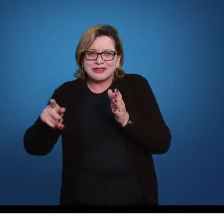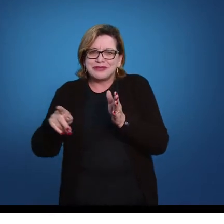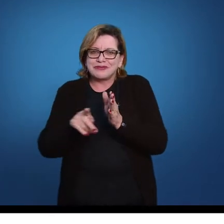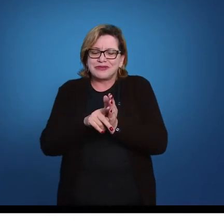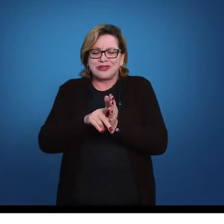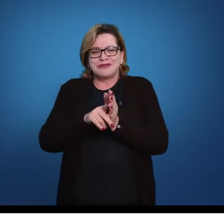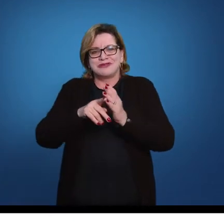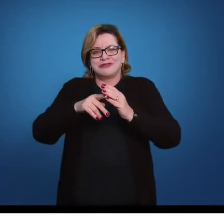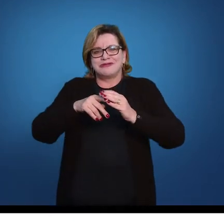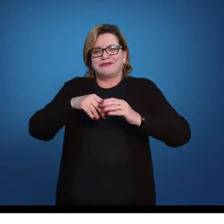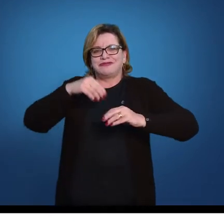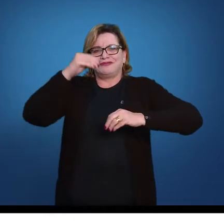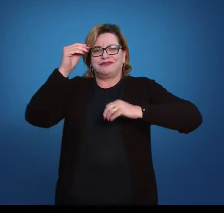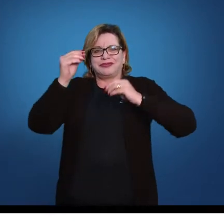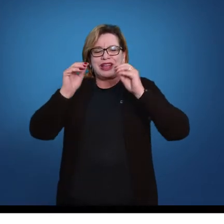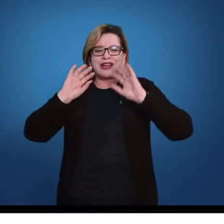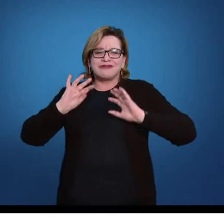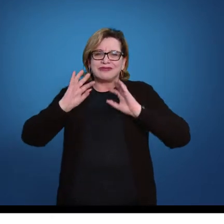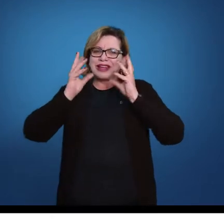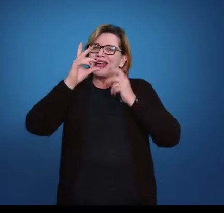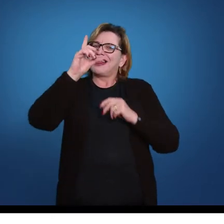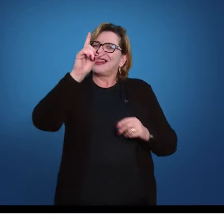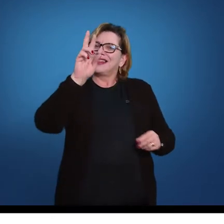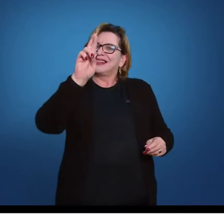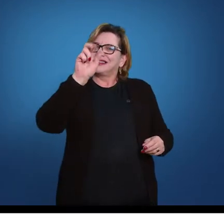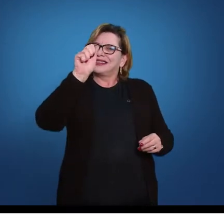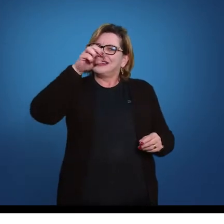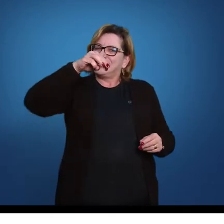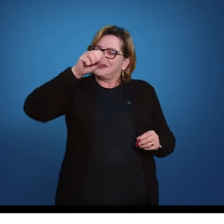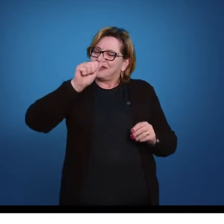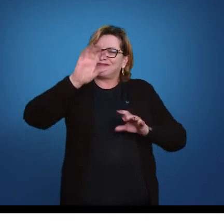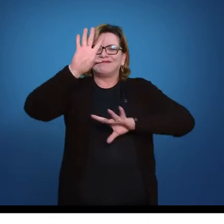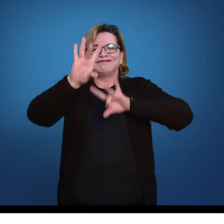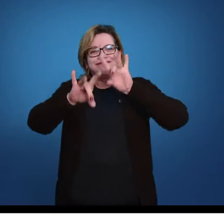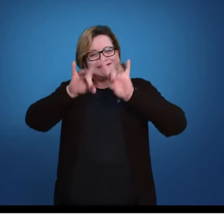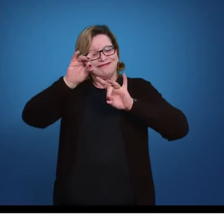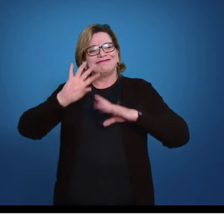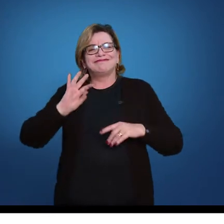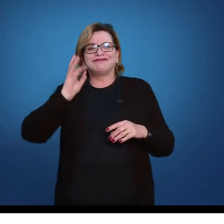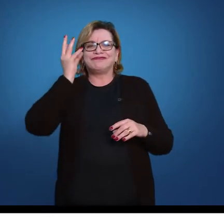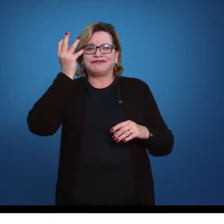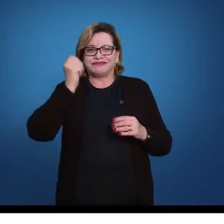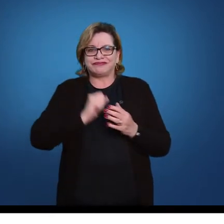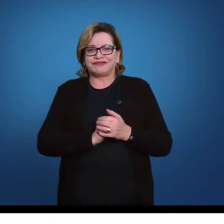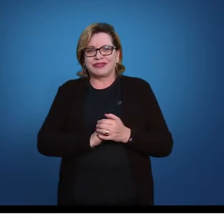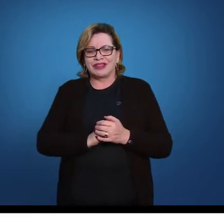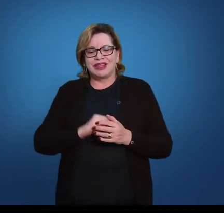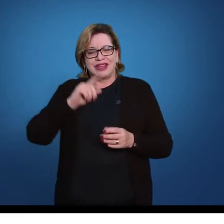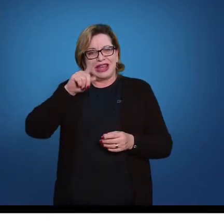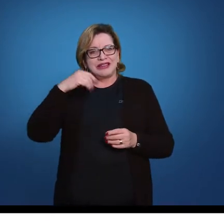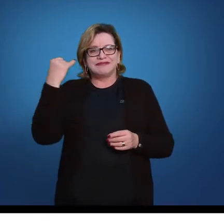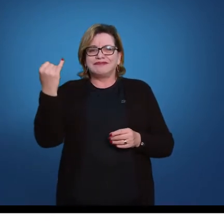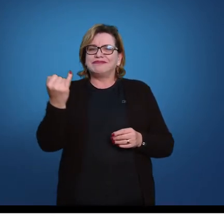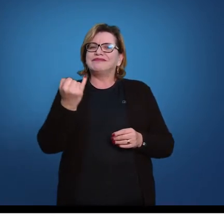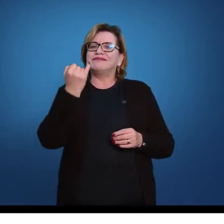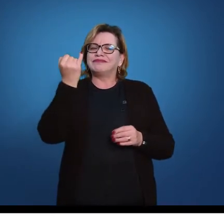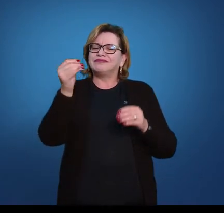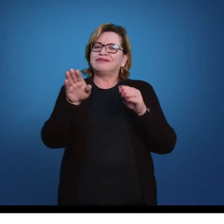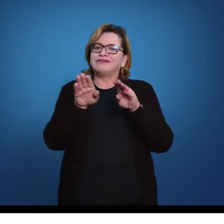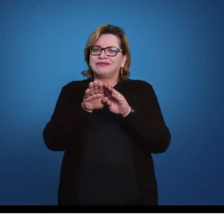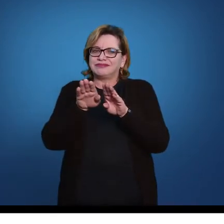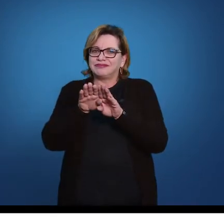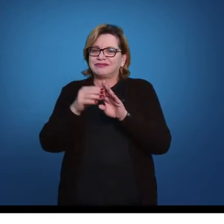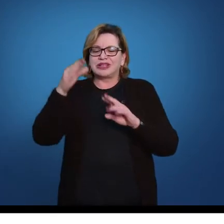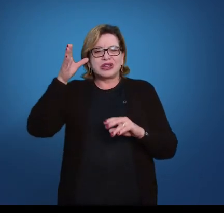teatro, ou seja, os dramas, as peças teatrais. Nesse período, é importante trazer também